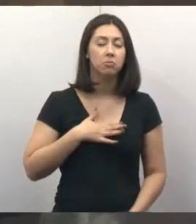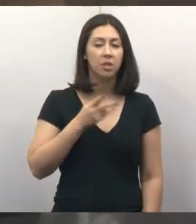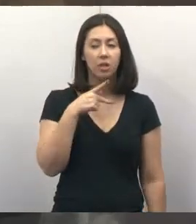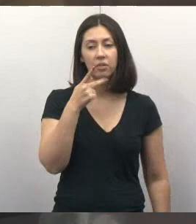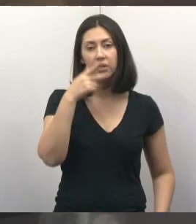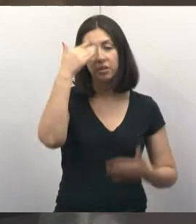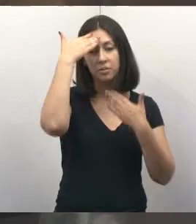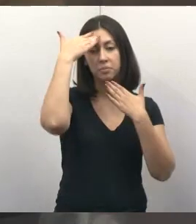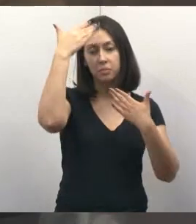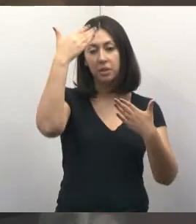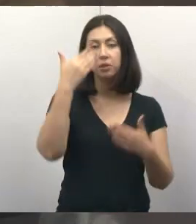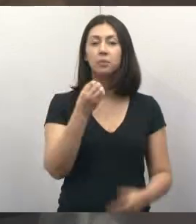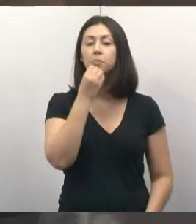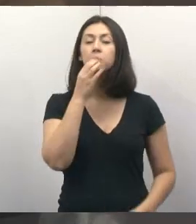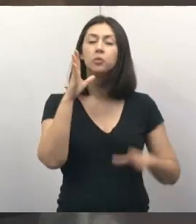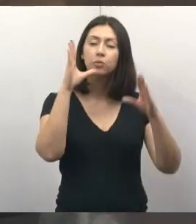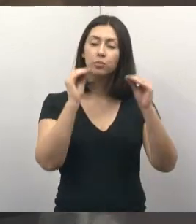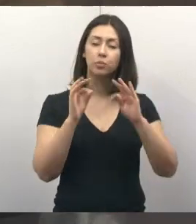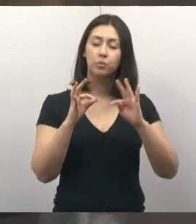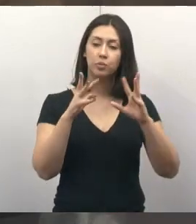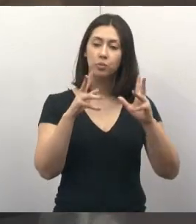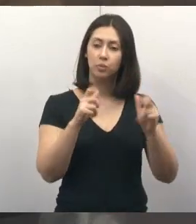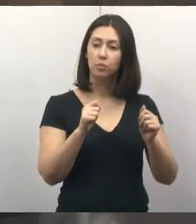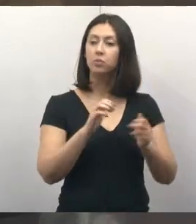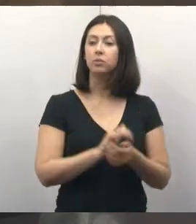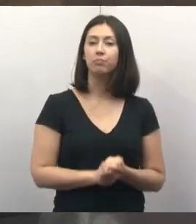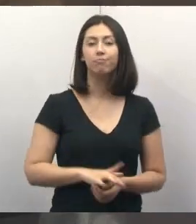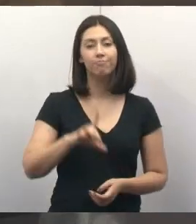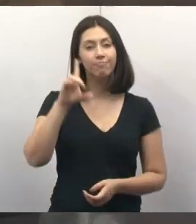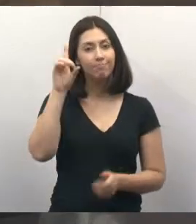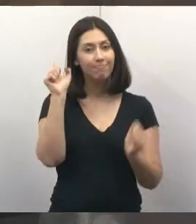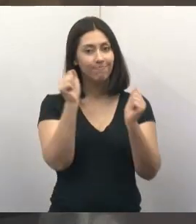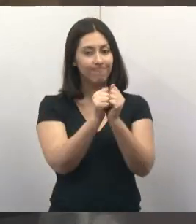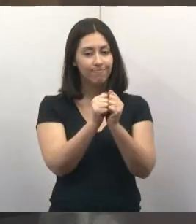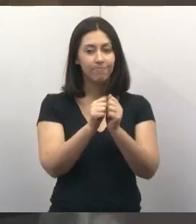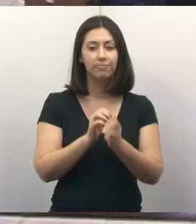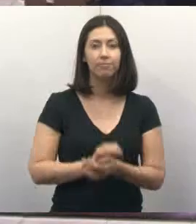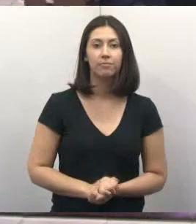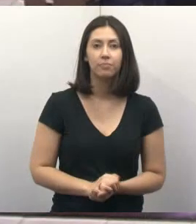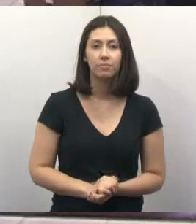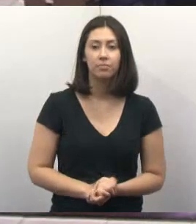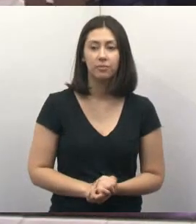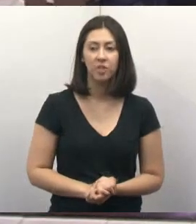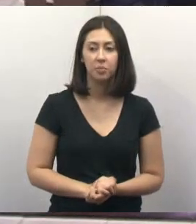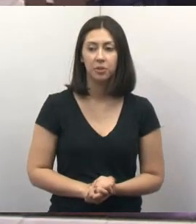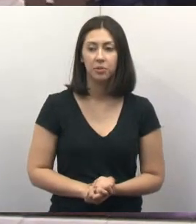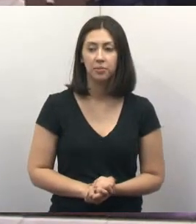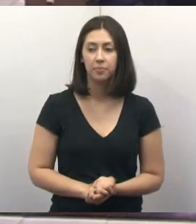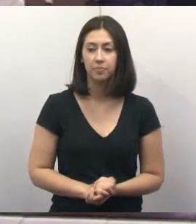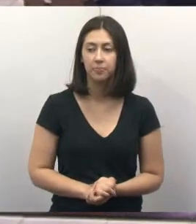fala, muito obrigado. Boa noite a todos e fiquem com Deus. a e fiquem com Deus.